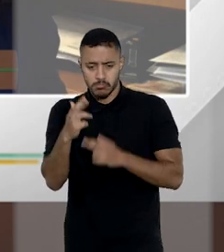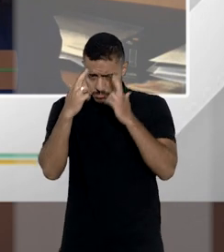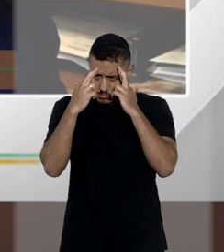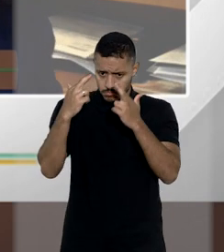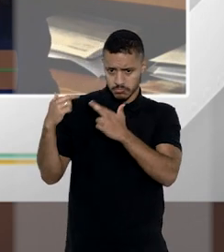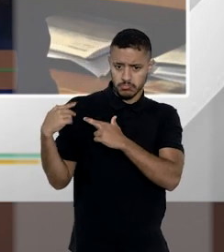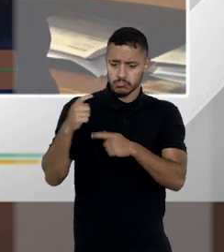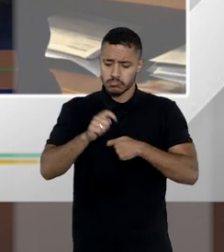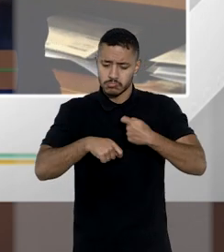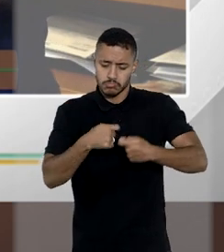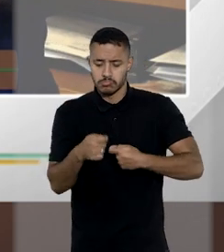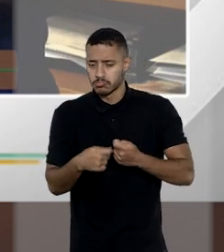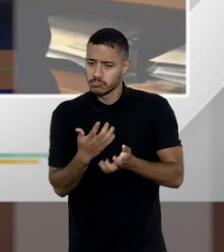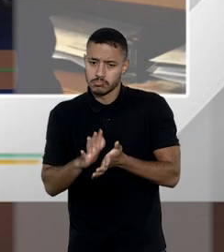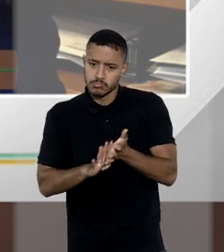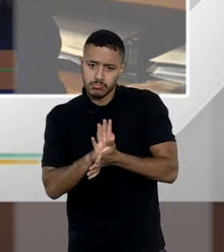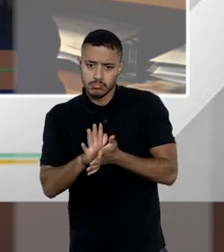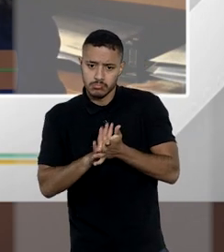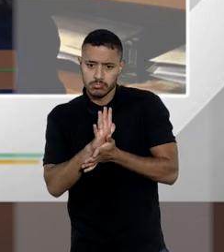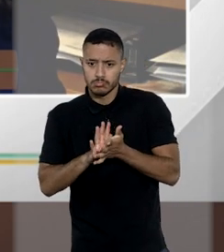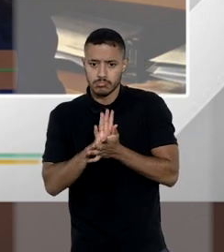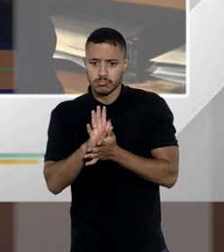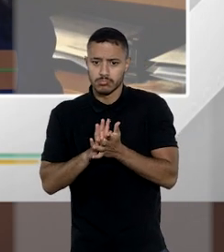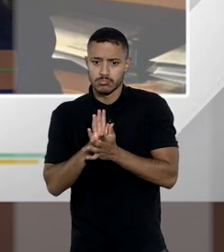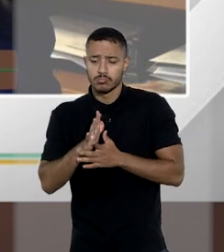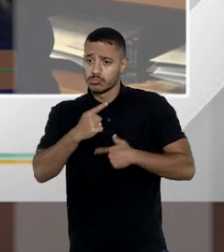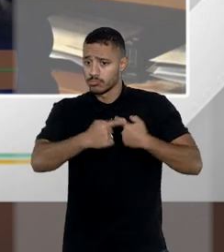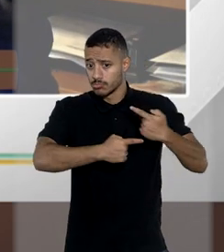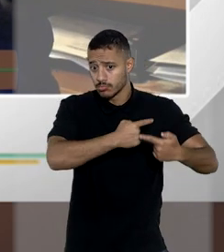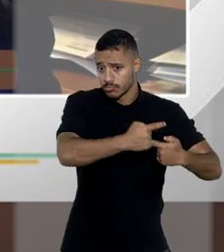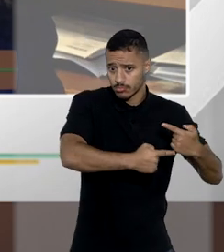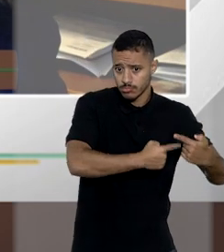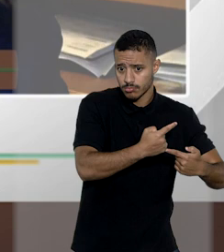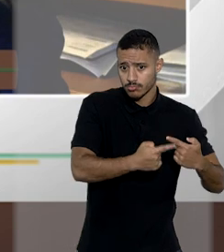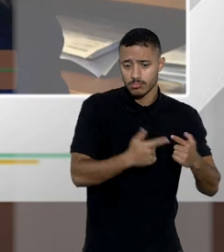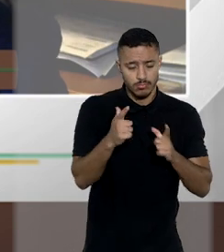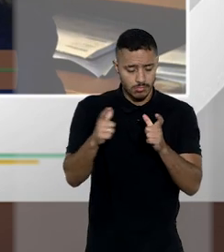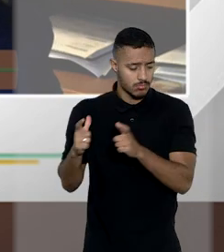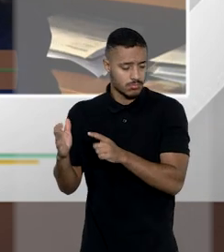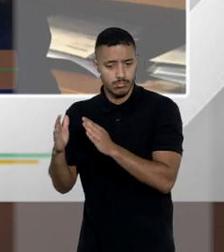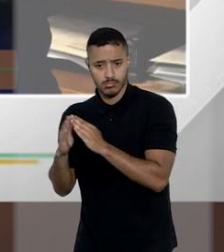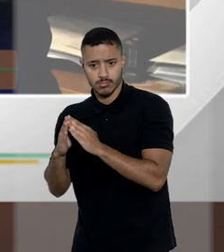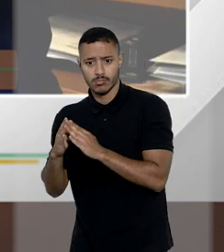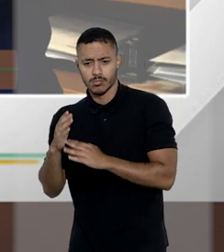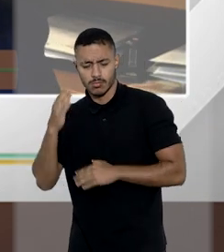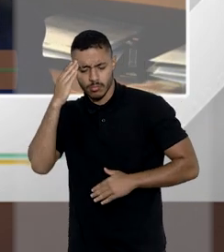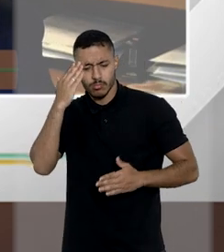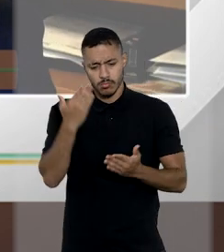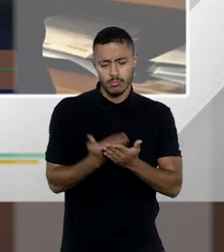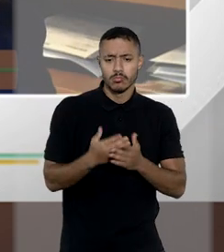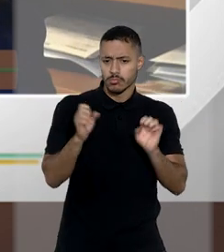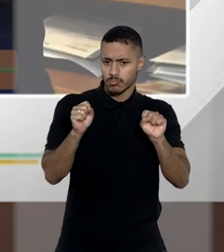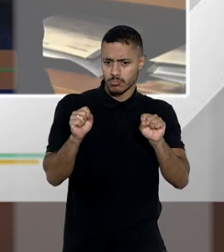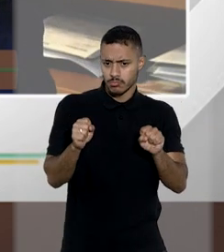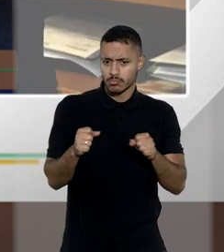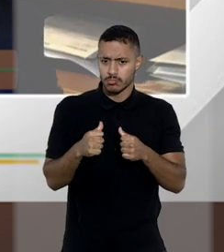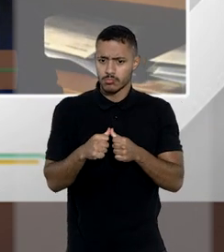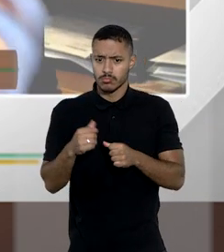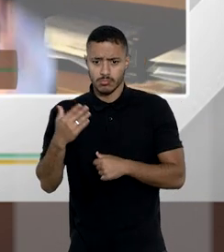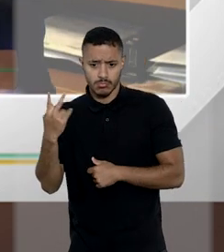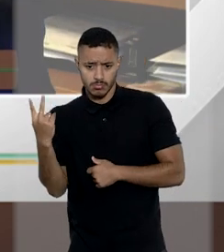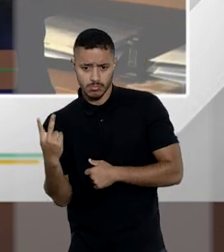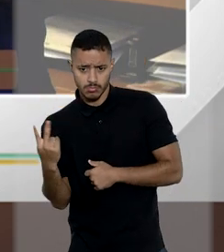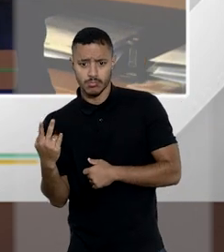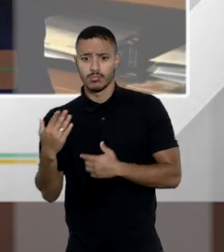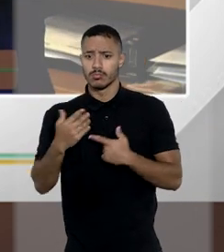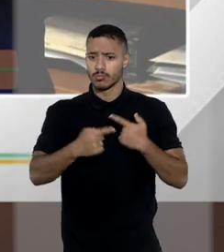não tem responsabilidade financeira nenhuma em relação aos co-herdeiros a título de locação é óbvio que então se são